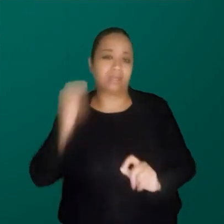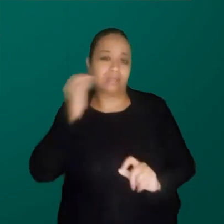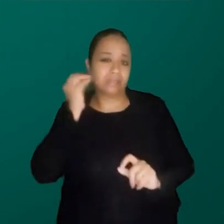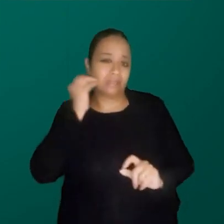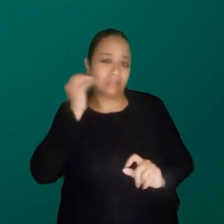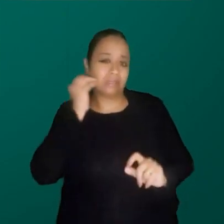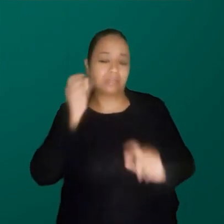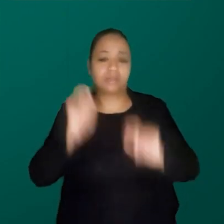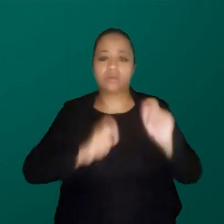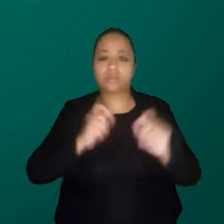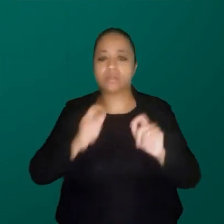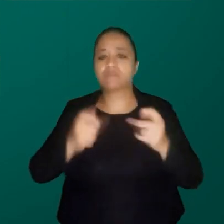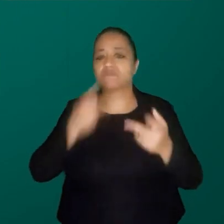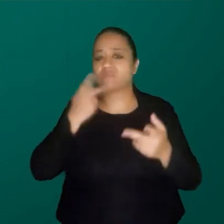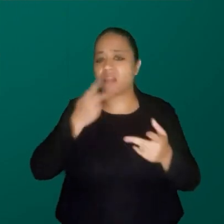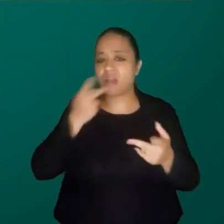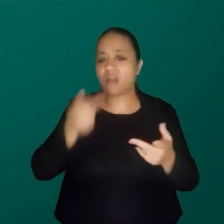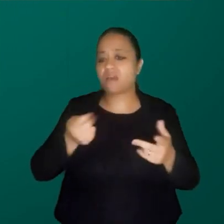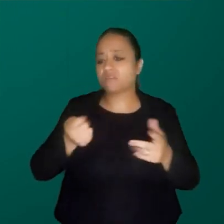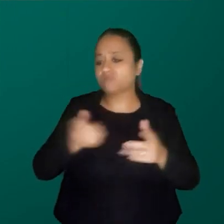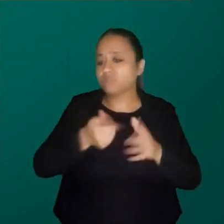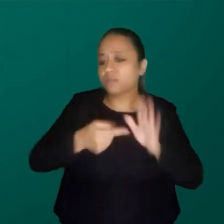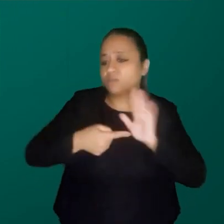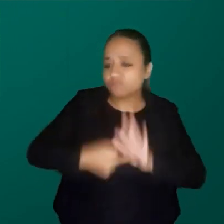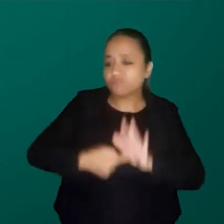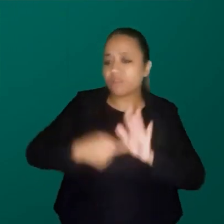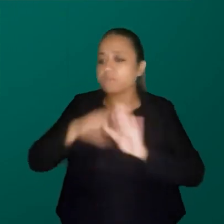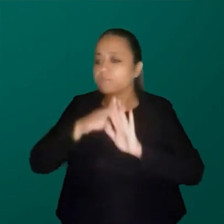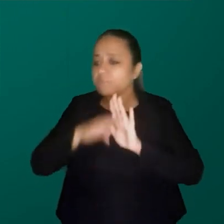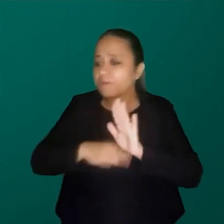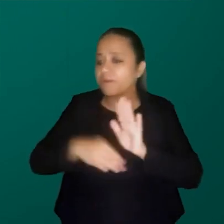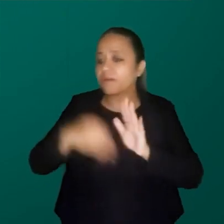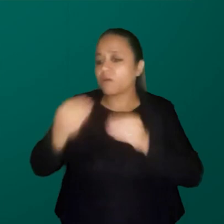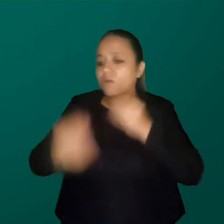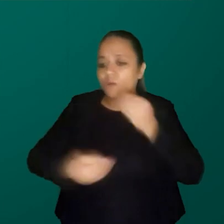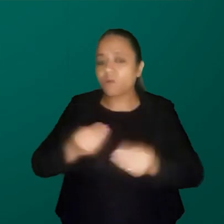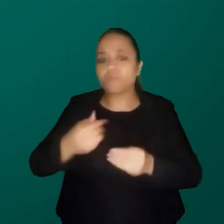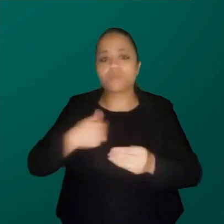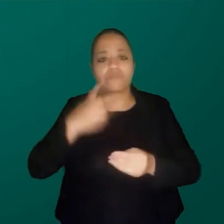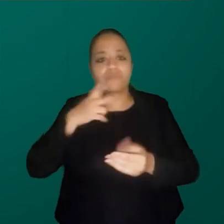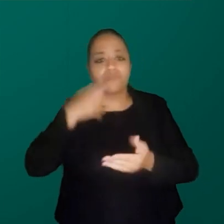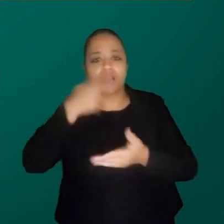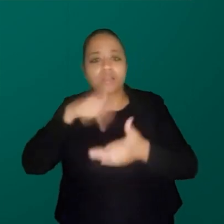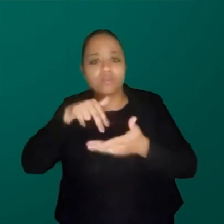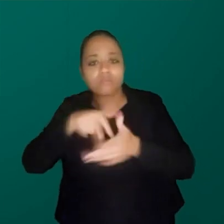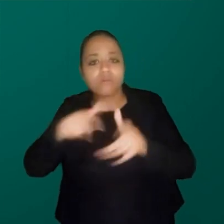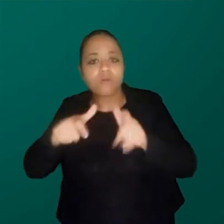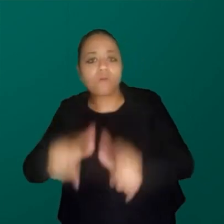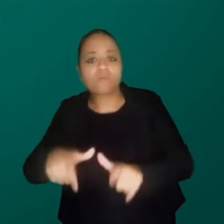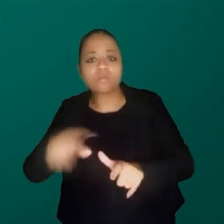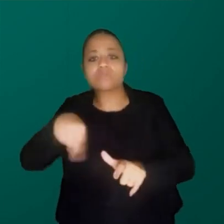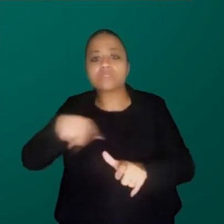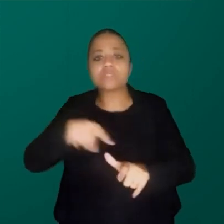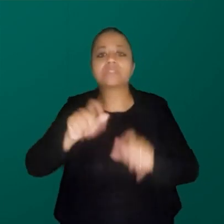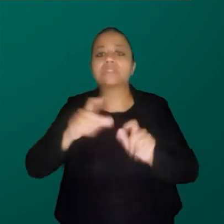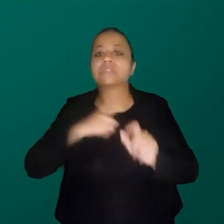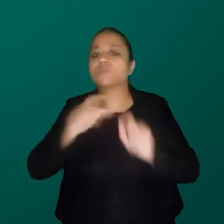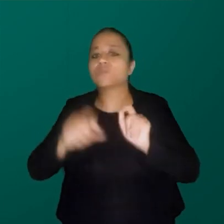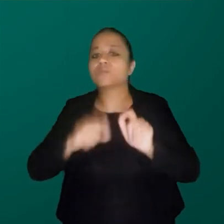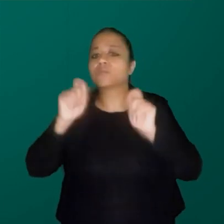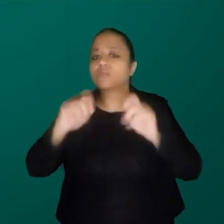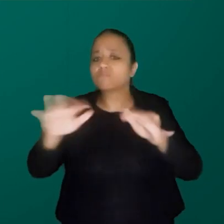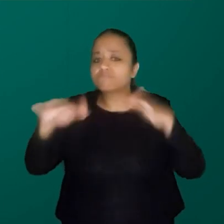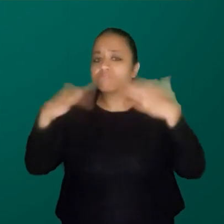dar alguns indícios, algumas evidências de onde eu estou falando, que é para vocês também me ouvirem